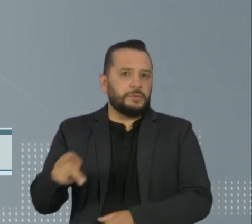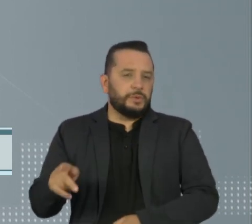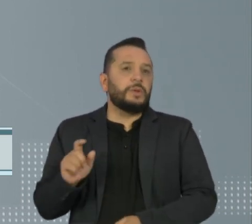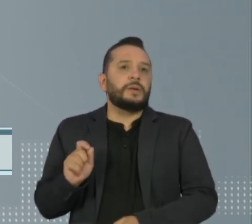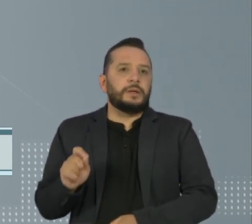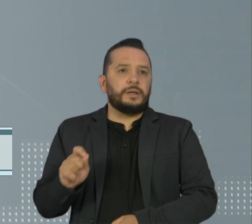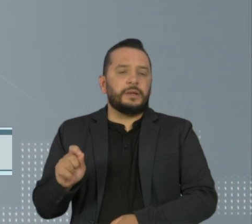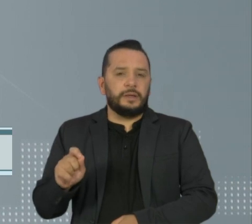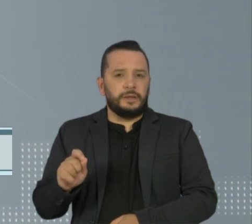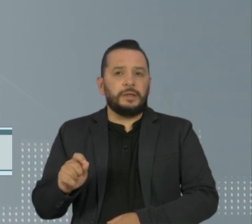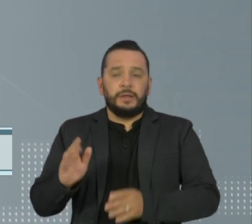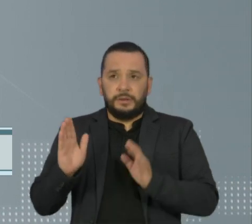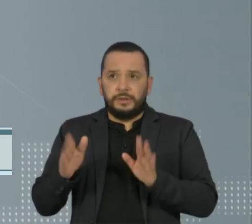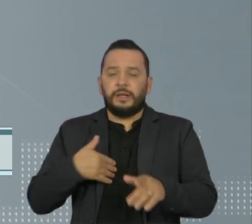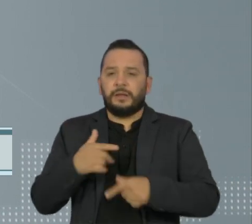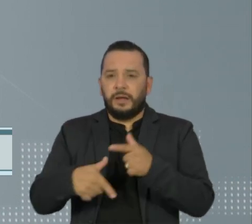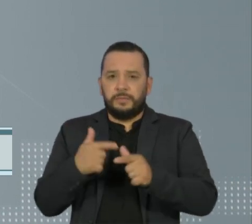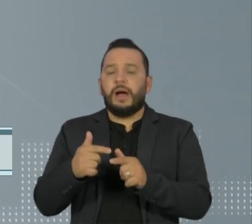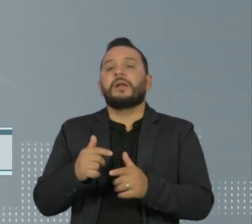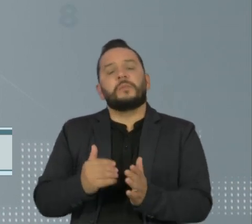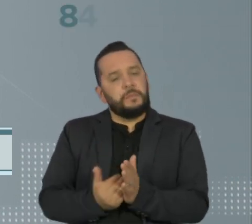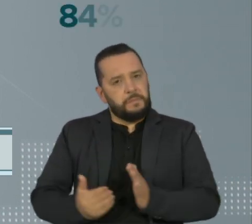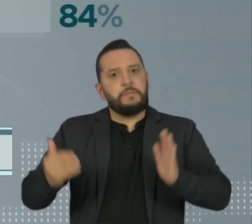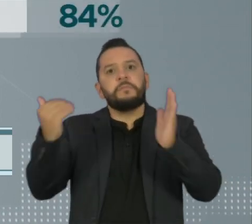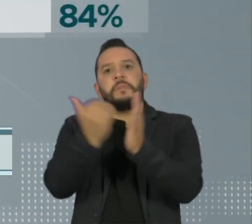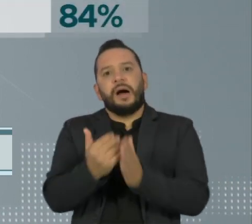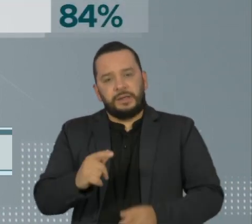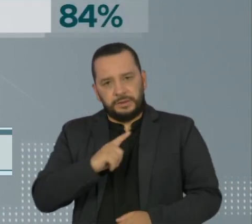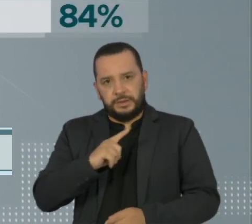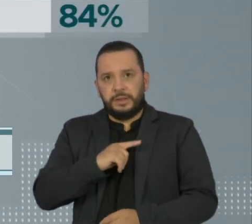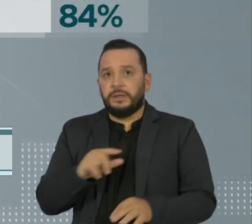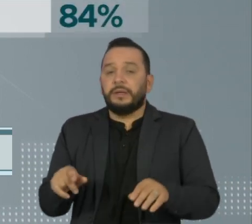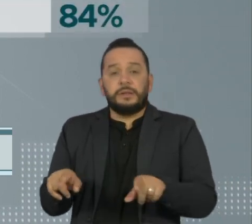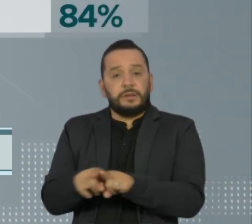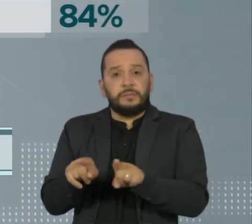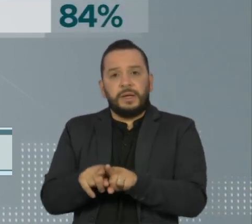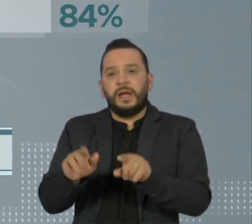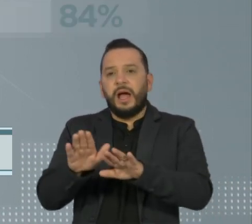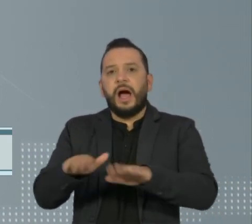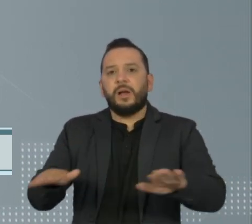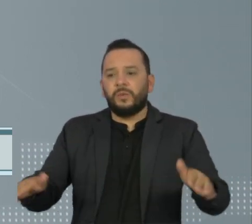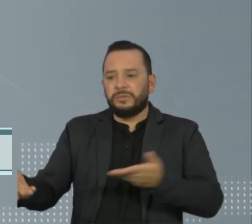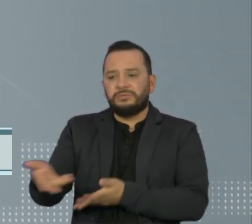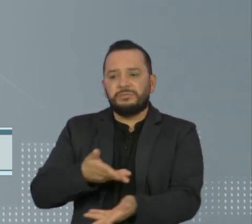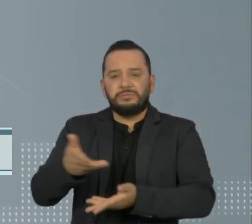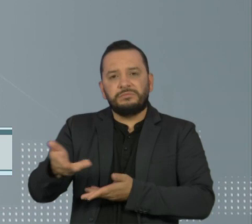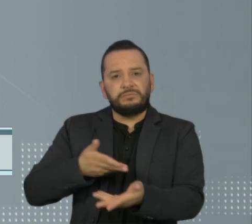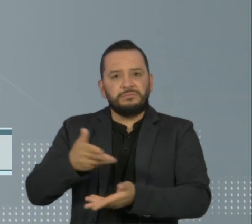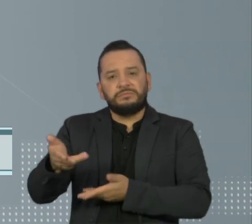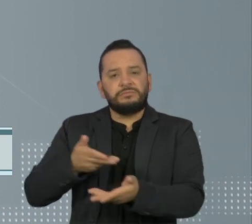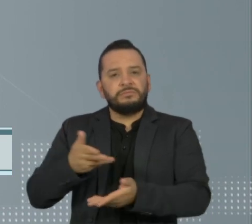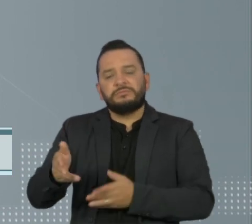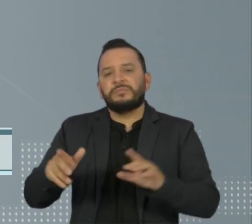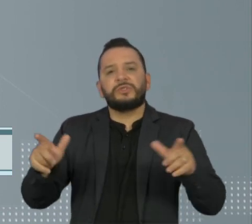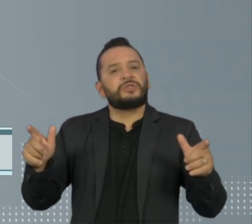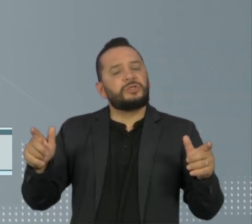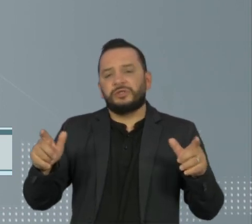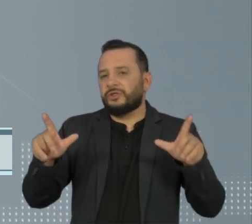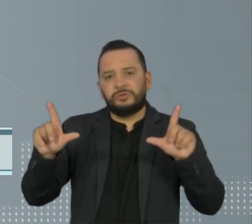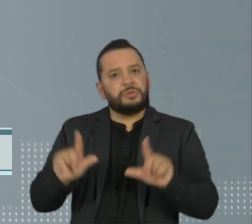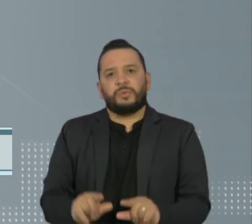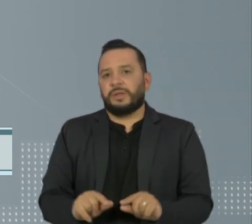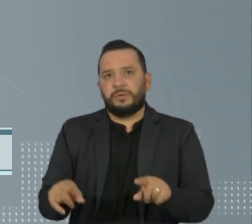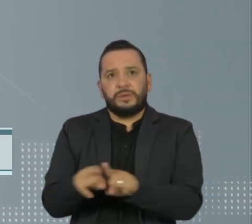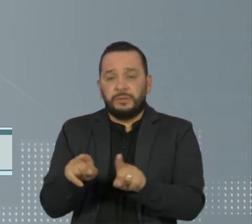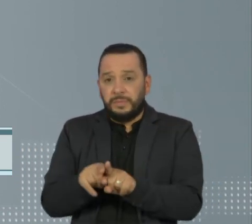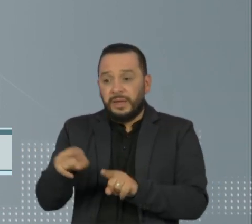diz que aumentou a carga de trabalho e que o envolvimento dos alunos diminuiu. Eles também afirmam que a maior dificuldade dos alunos é a